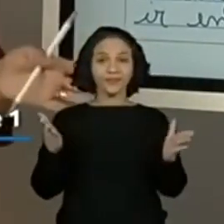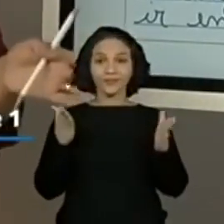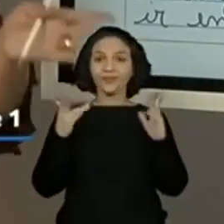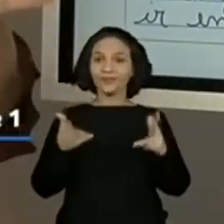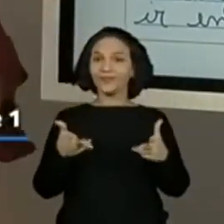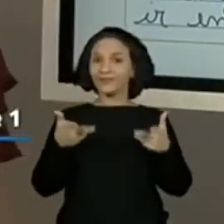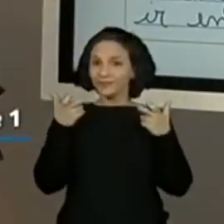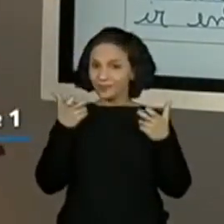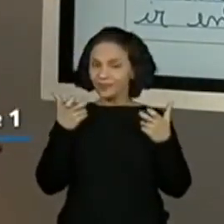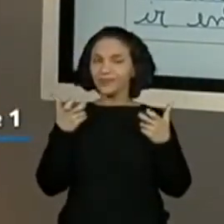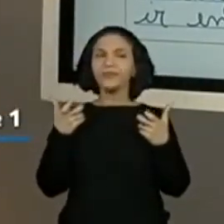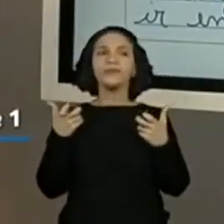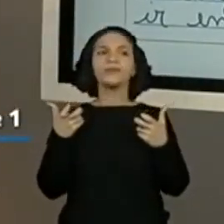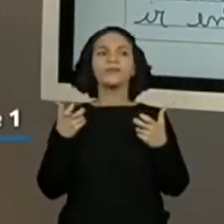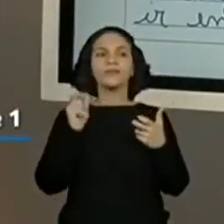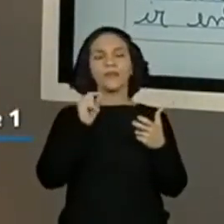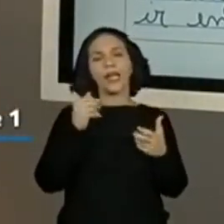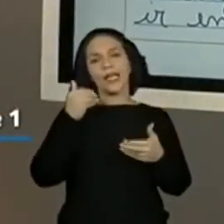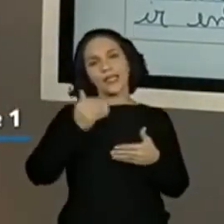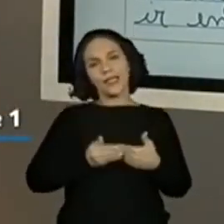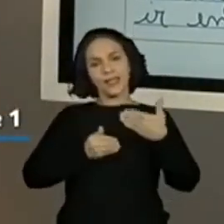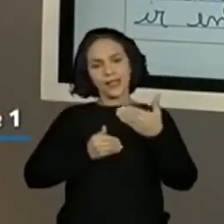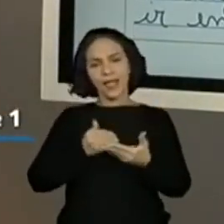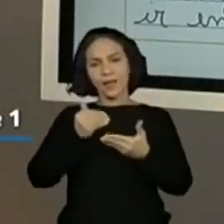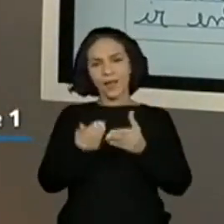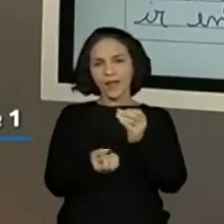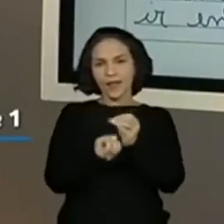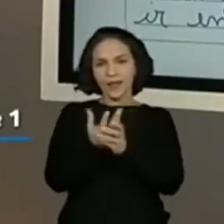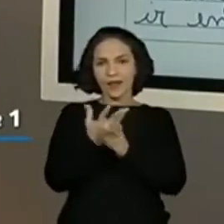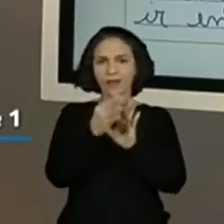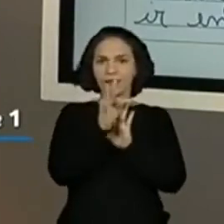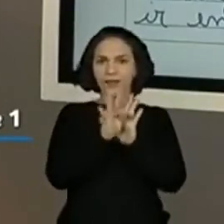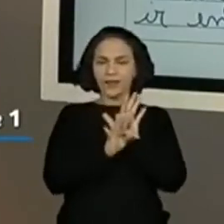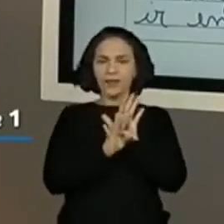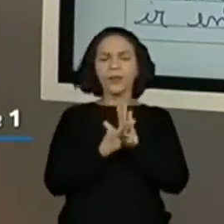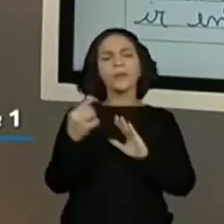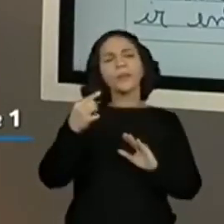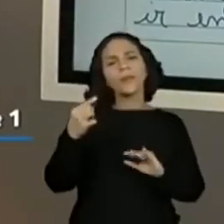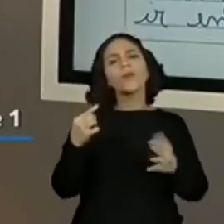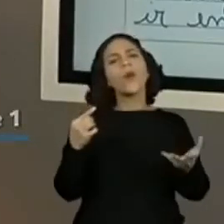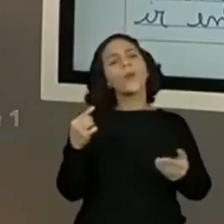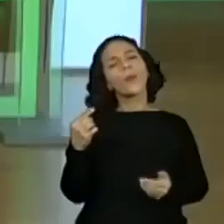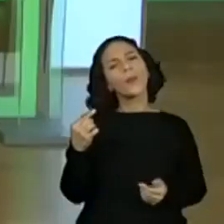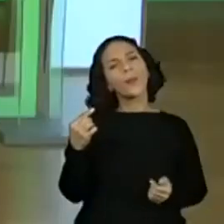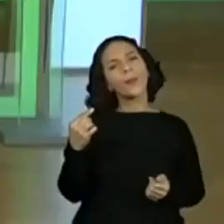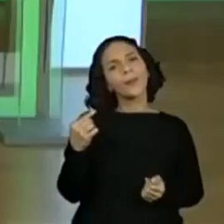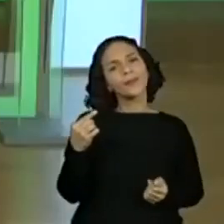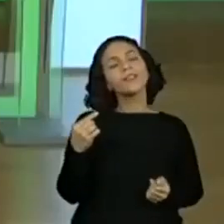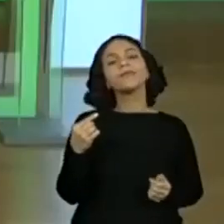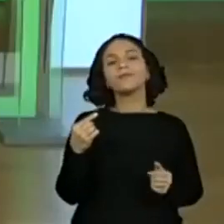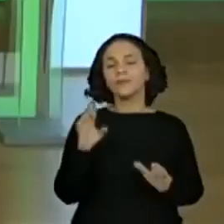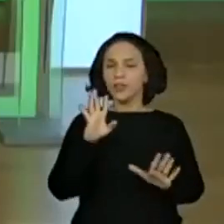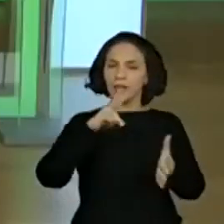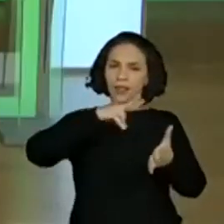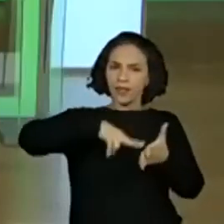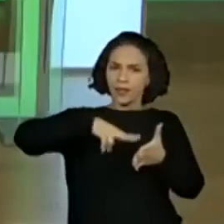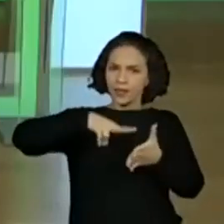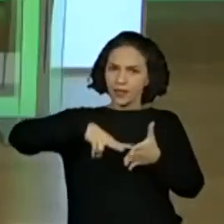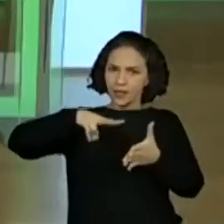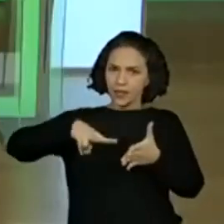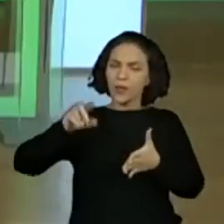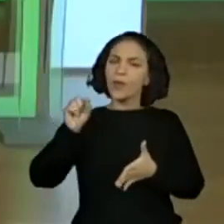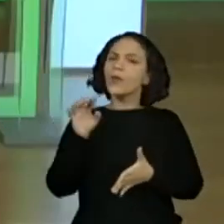fazendo todas as etapas de produção de texto. Qual foi a primeira, professora? Nós fizemos a leitura para